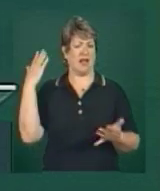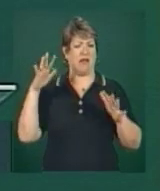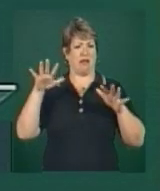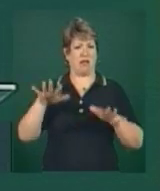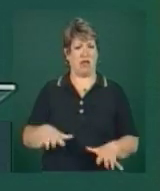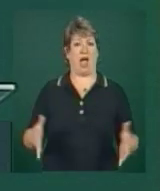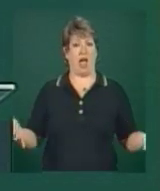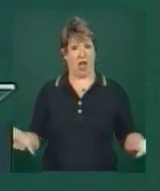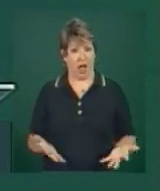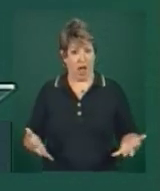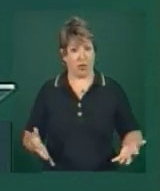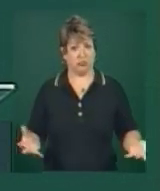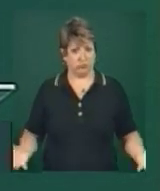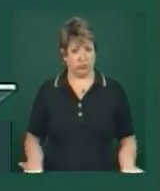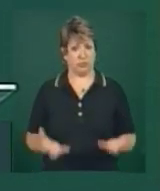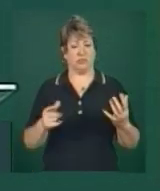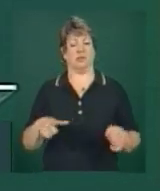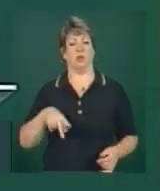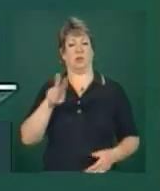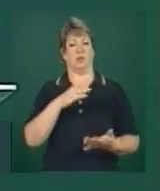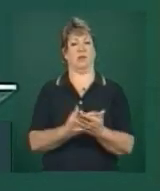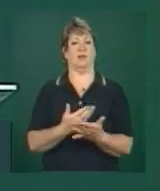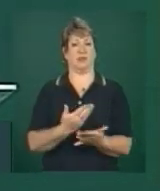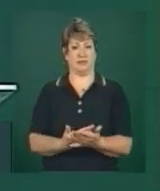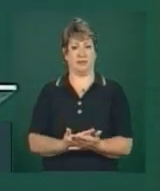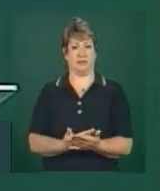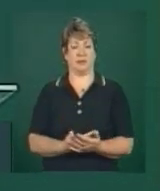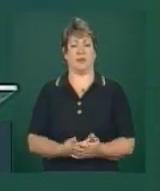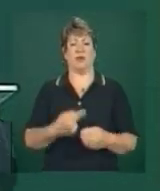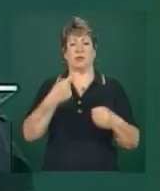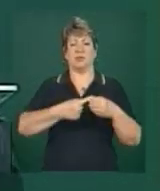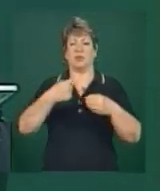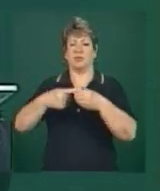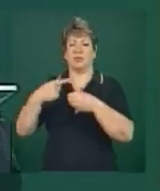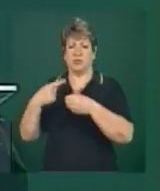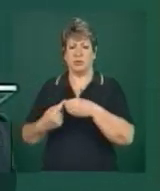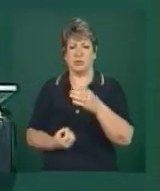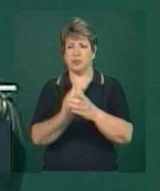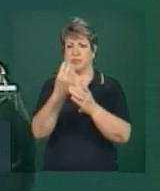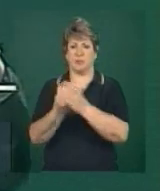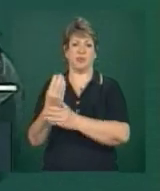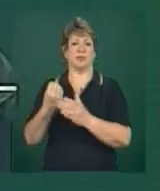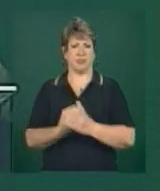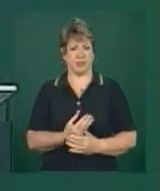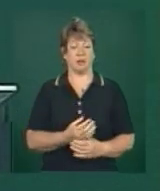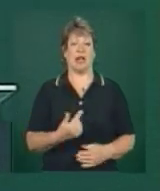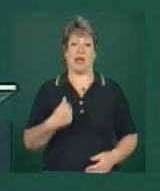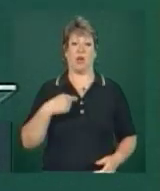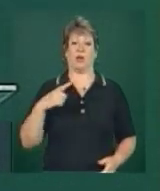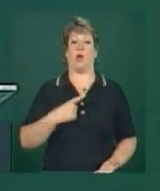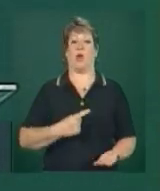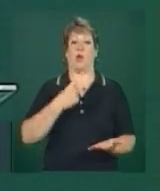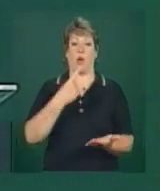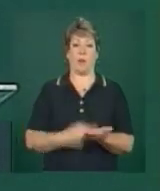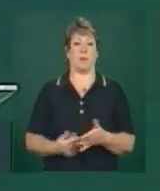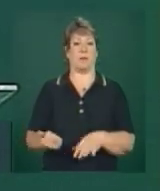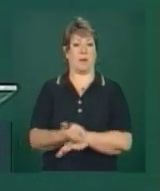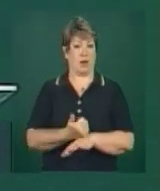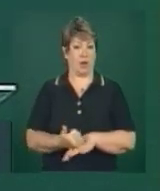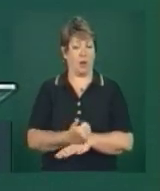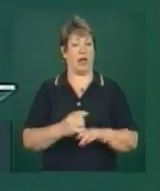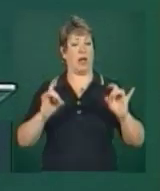interiorizamos as universidades e eu tenho compromisso de melhorar a qualidade das